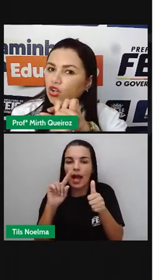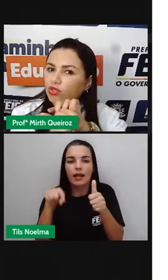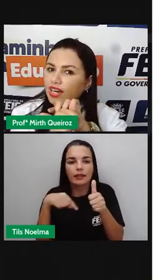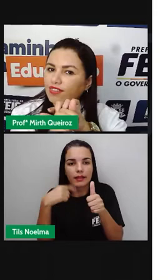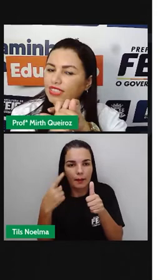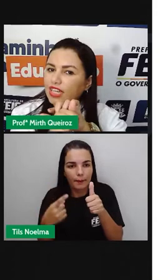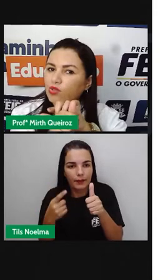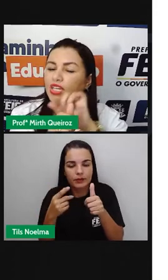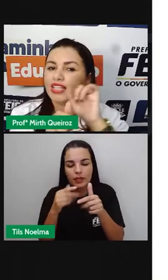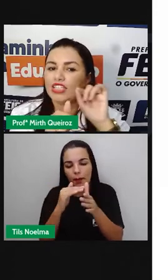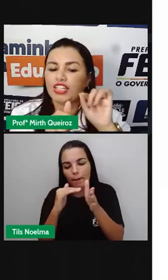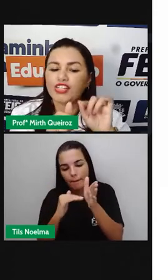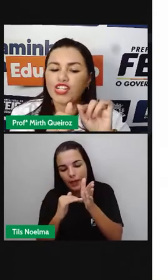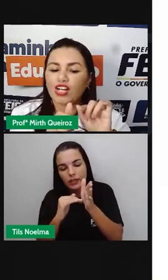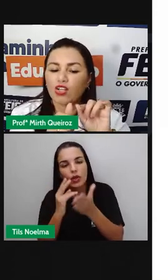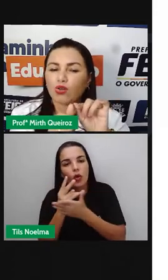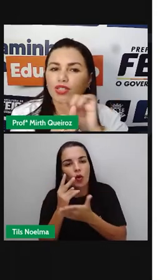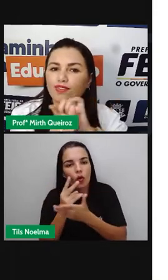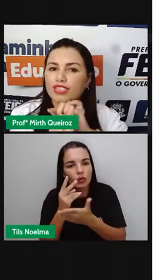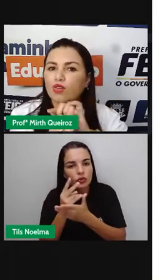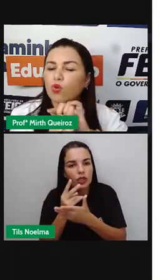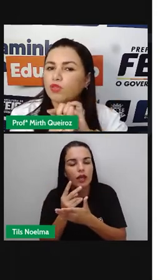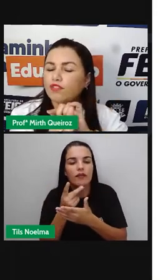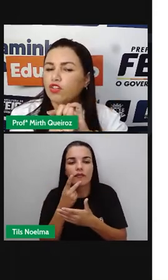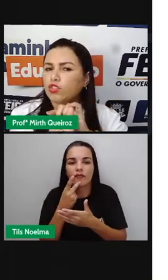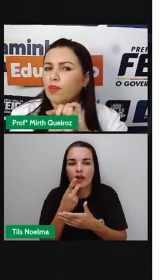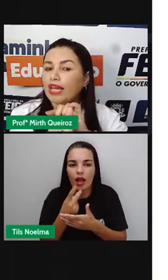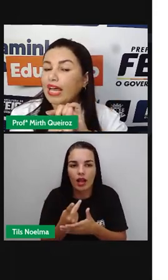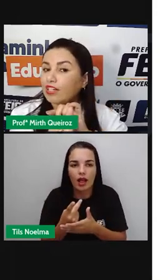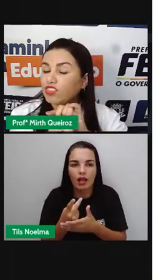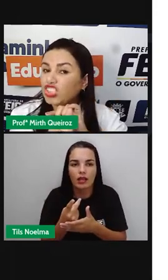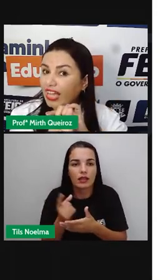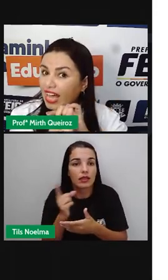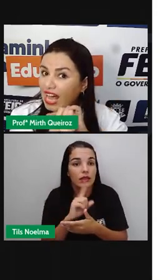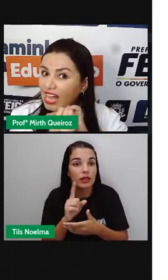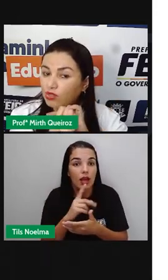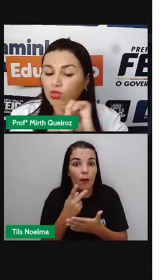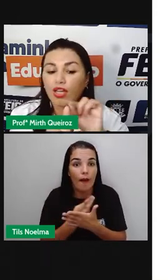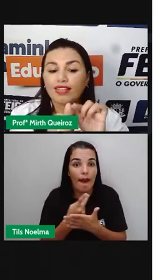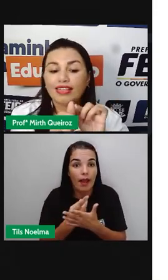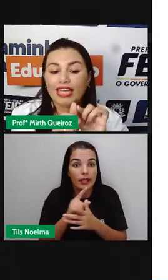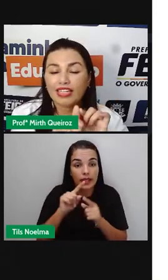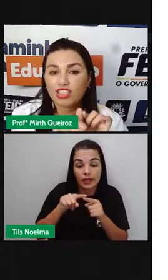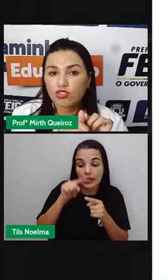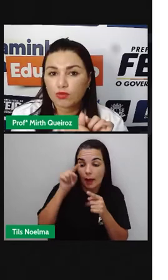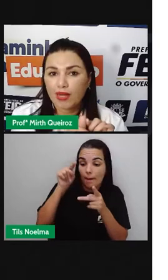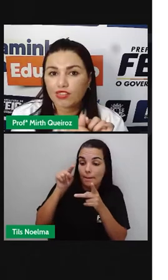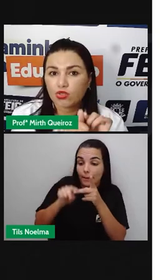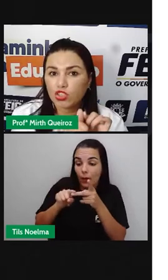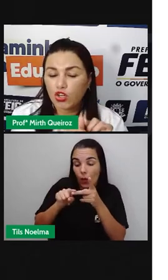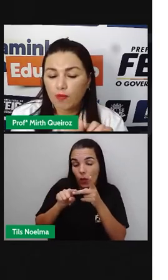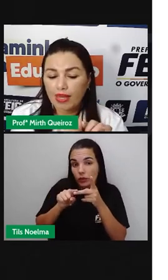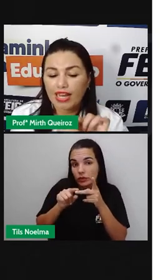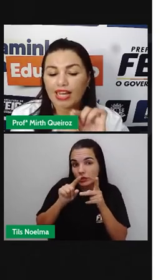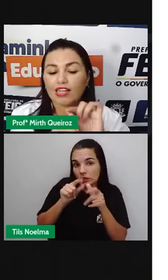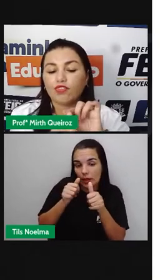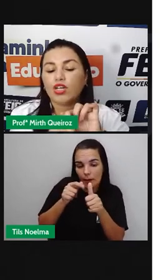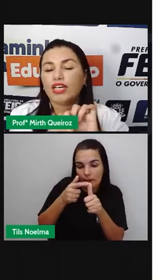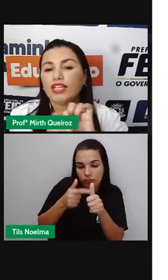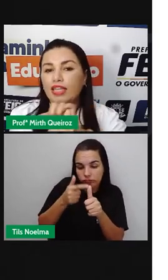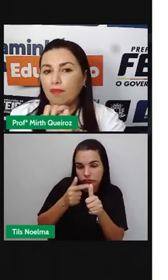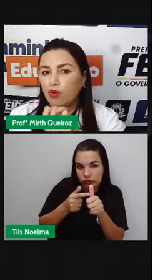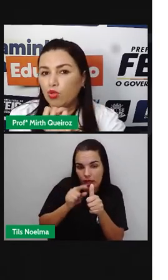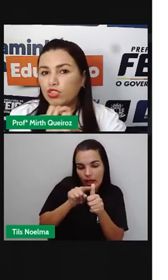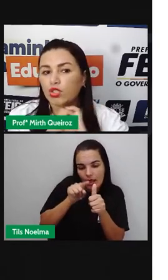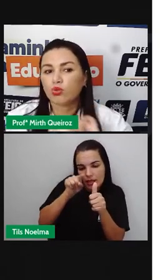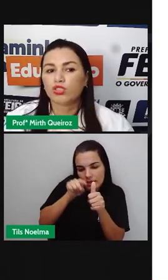coloca o travessão. Tem gente que já coloca o travessão como se fosse o parágrafo, está errado. Deixem o espaço do parágrafo